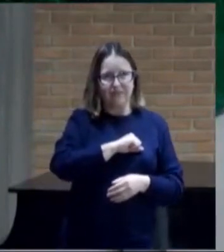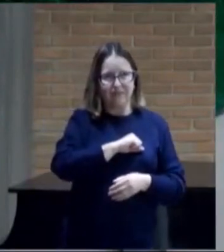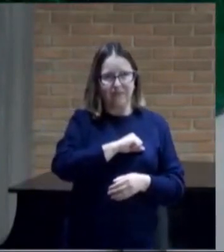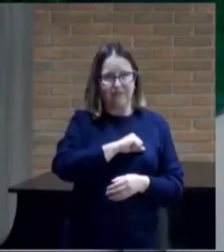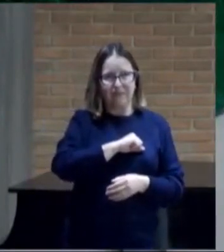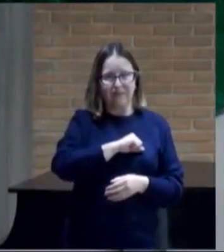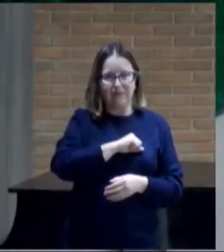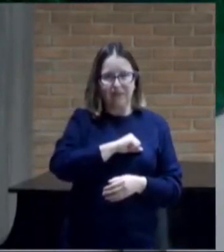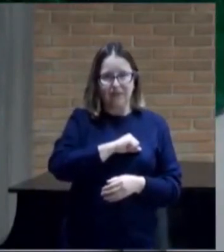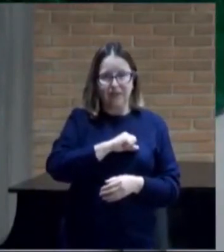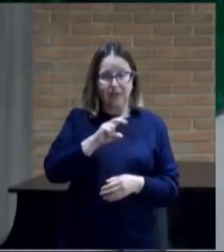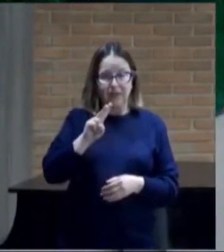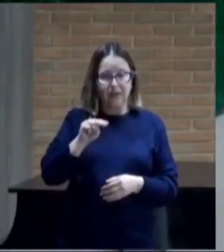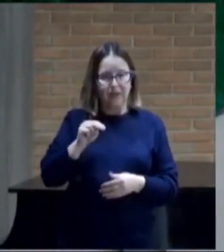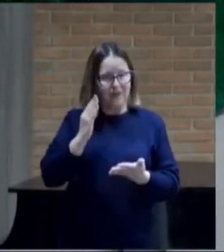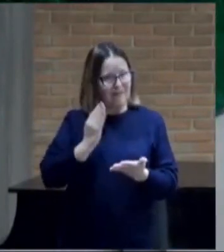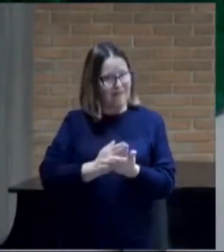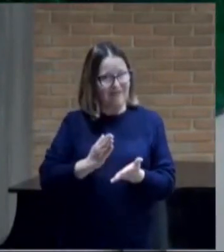validade,